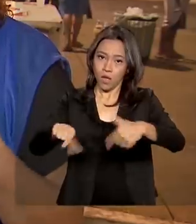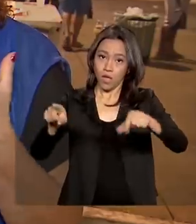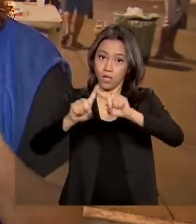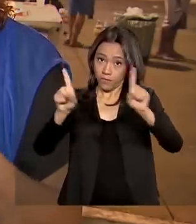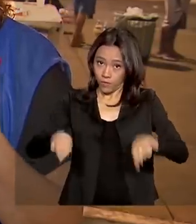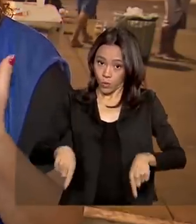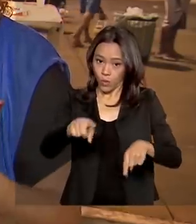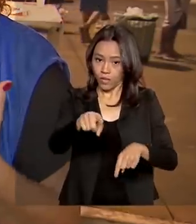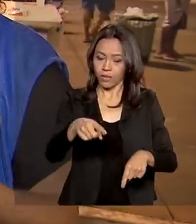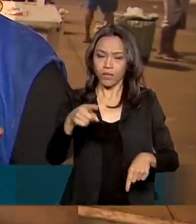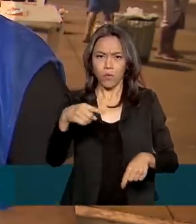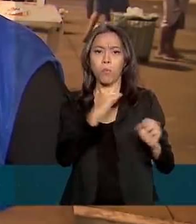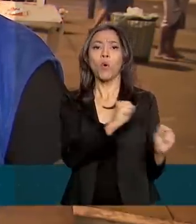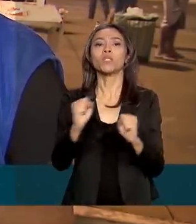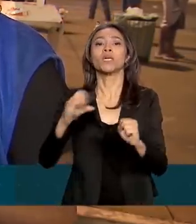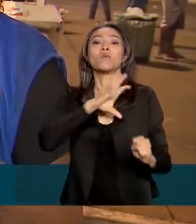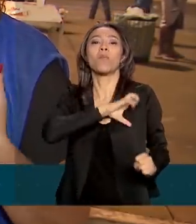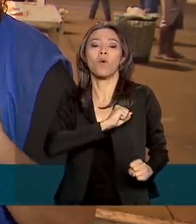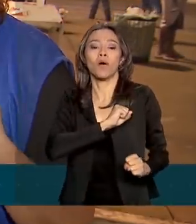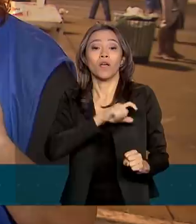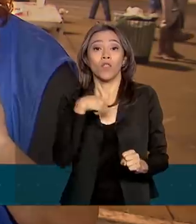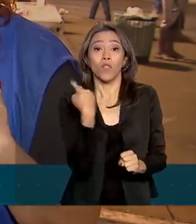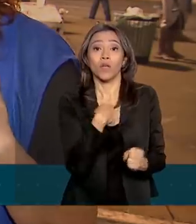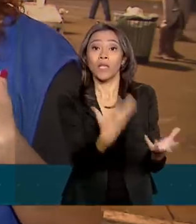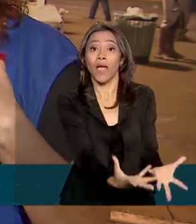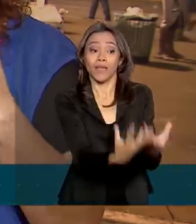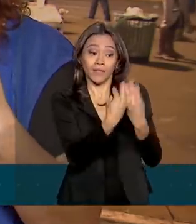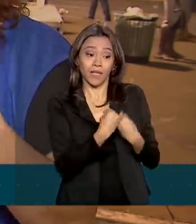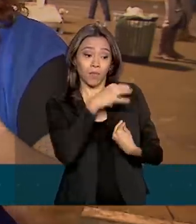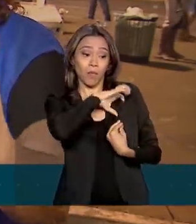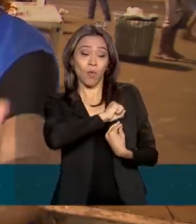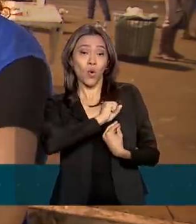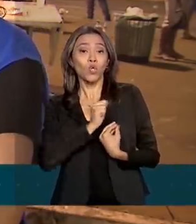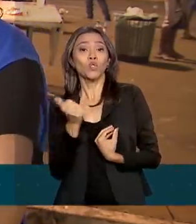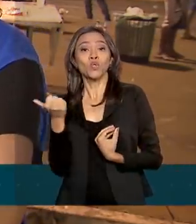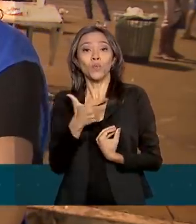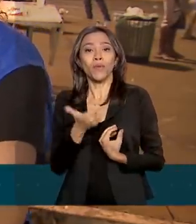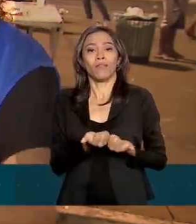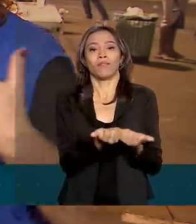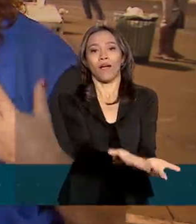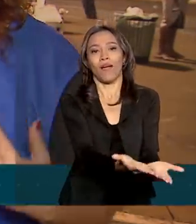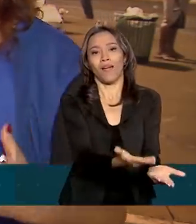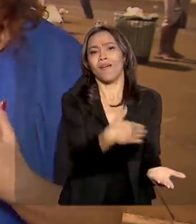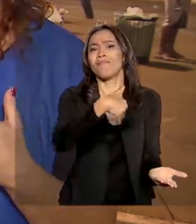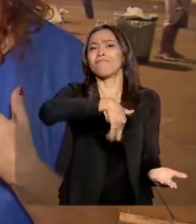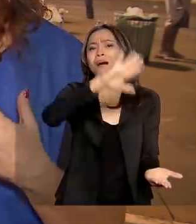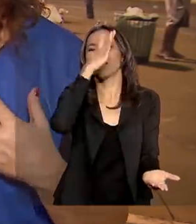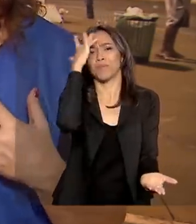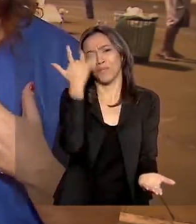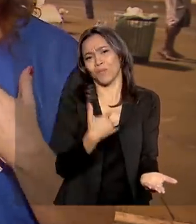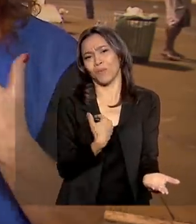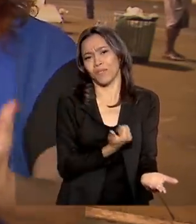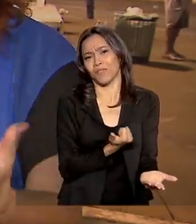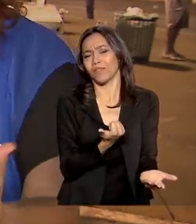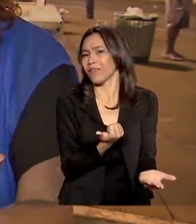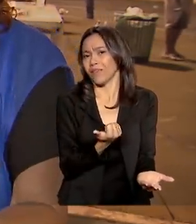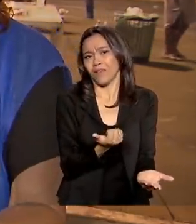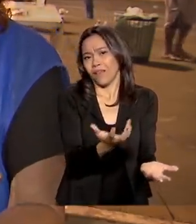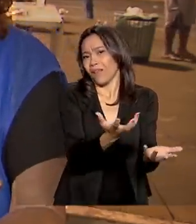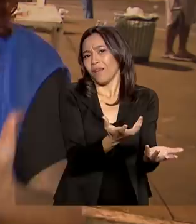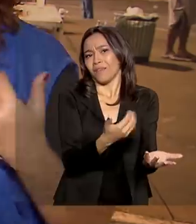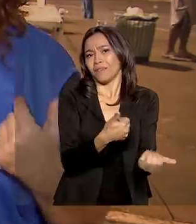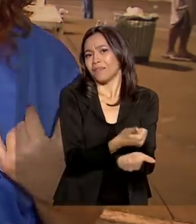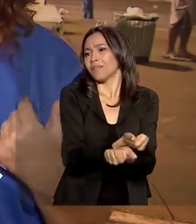A gente recebe muito mais amor do que a gente dá, porque é muito mais gente retribuindo o amor, É muito mais